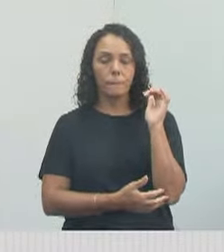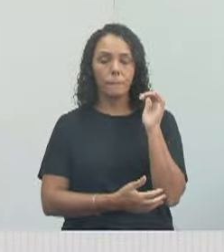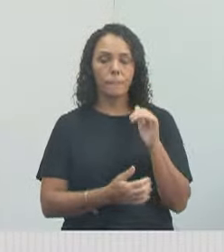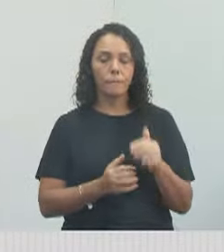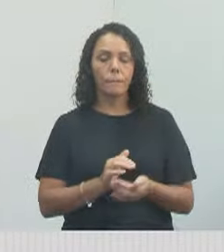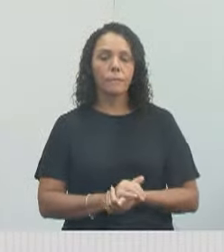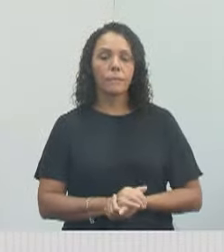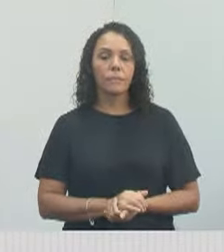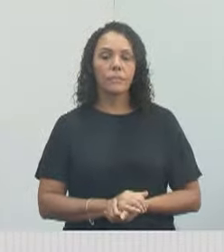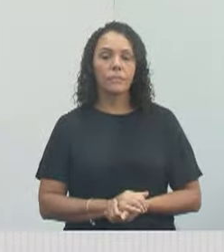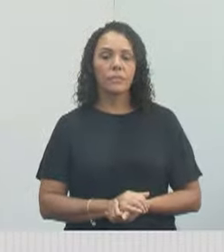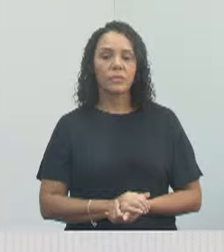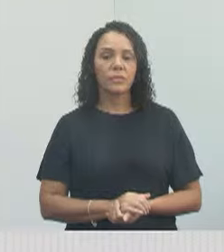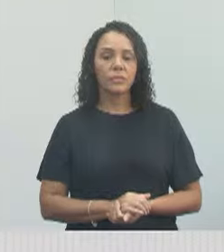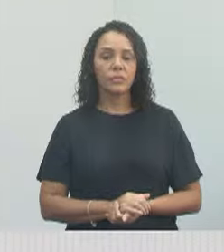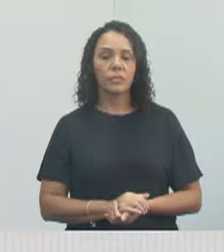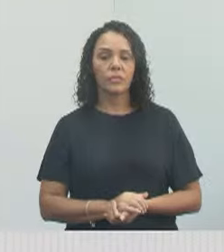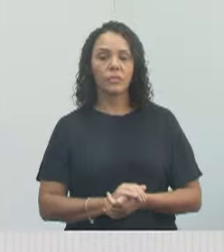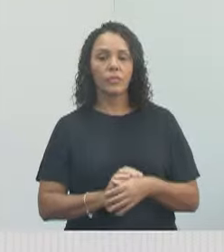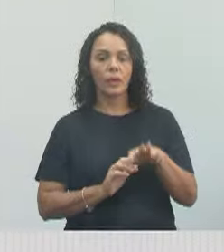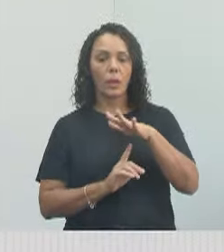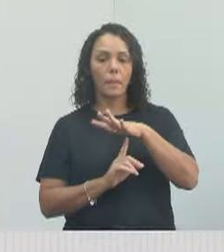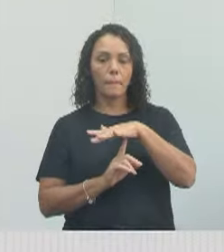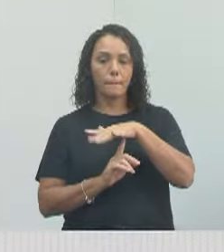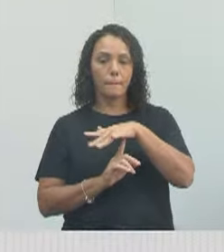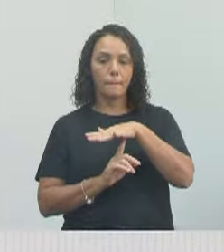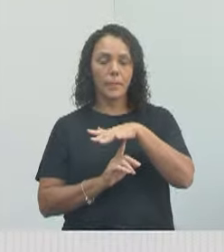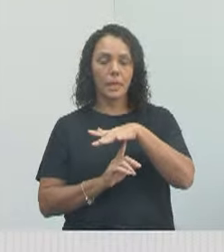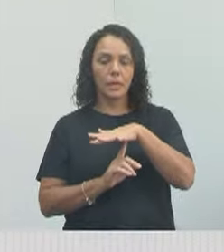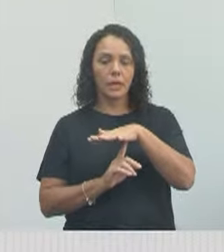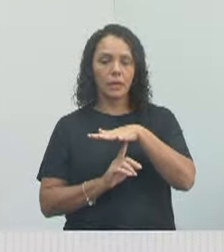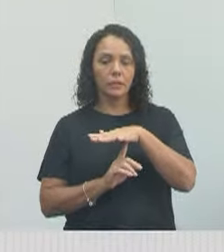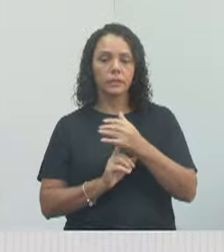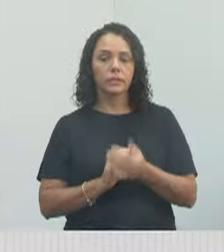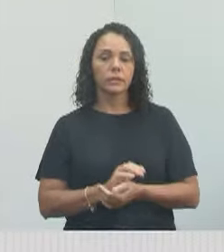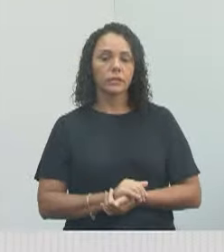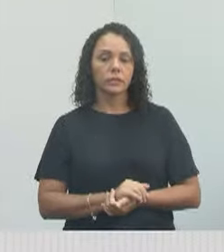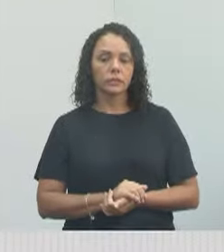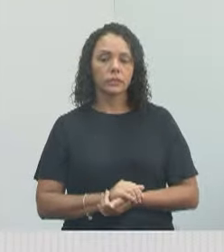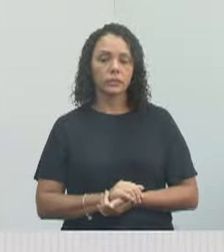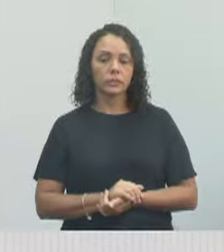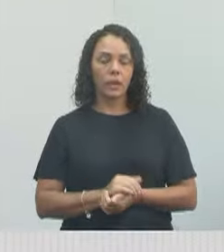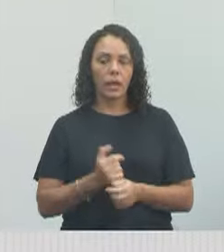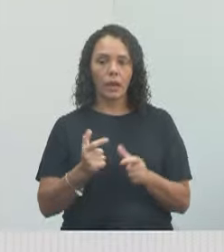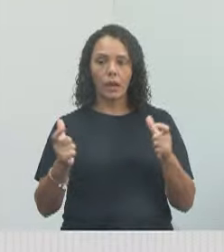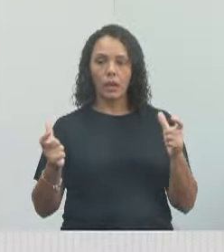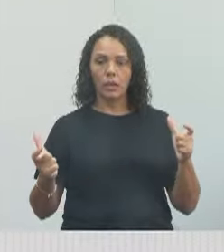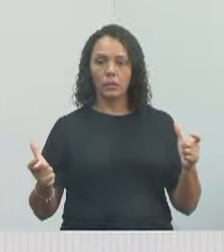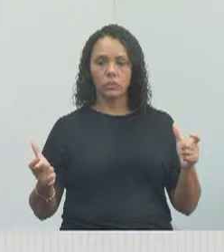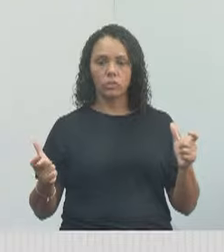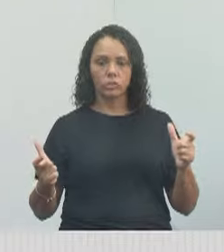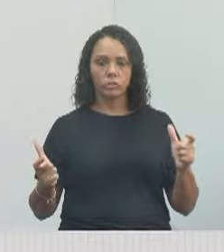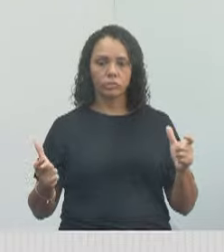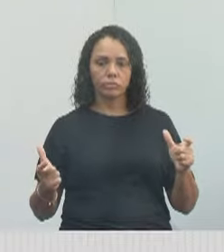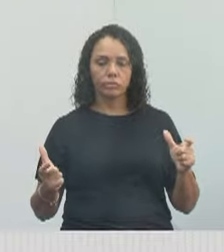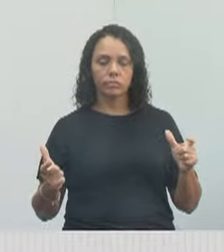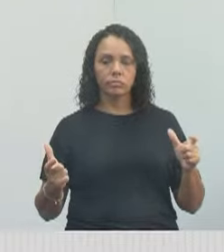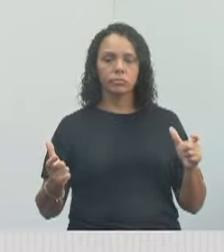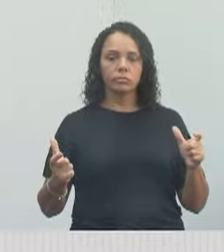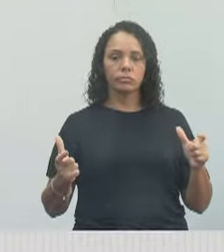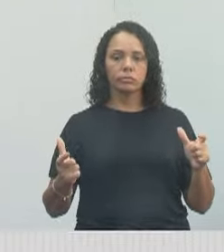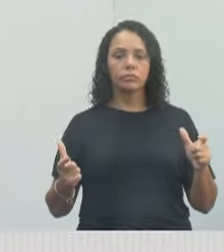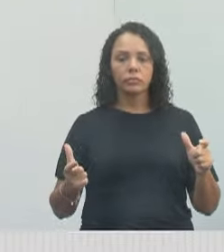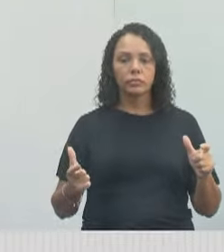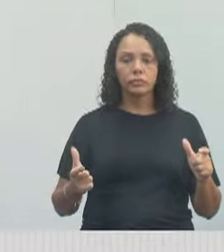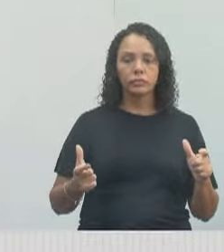Jardim Jacinto, a Praça Tancredo Neves, está uma praça bem grande, uma praça que vai